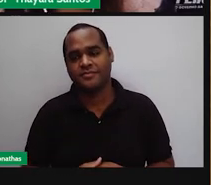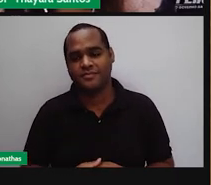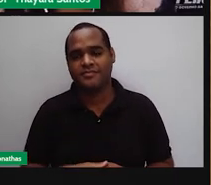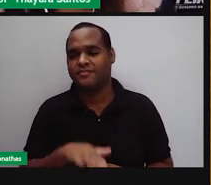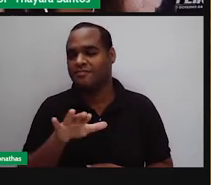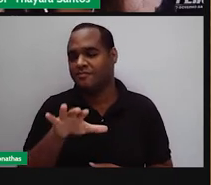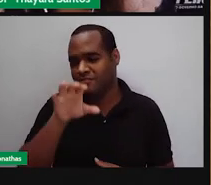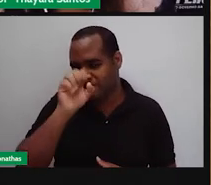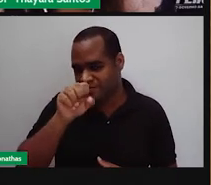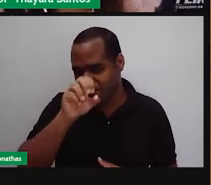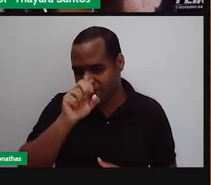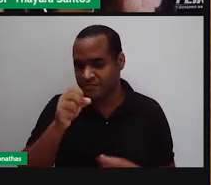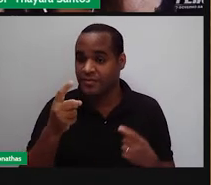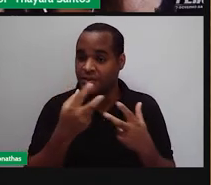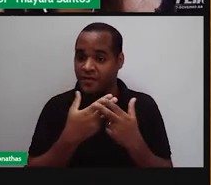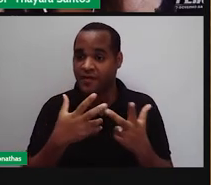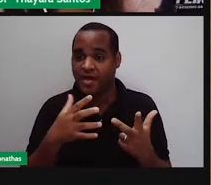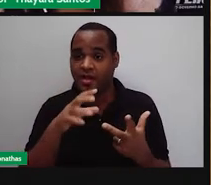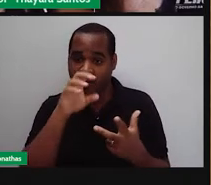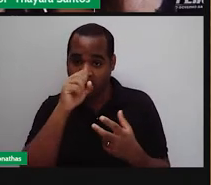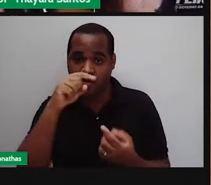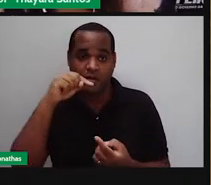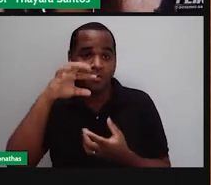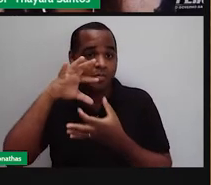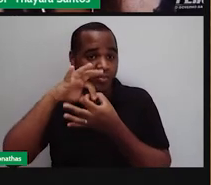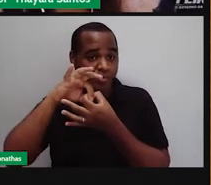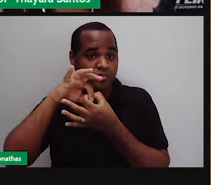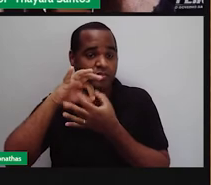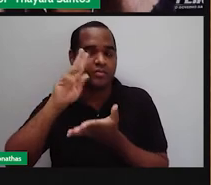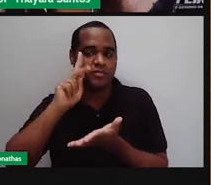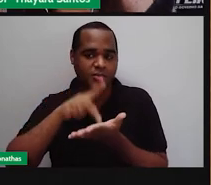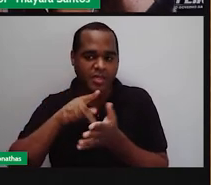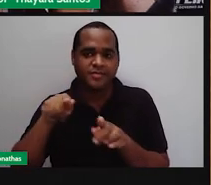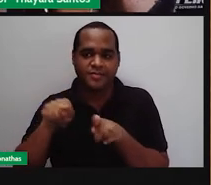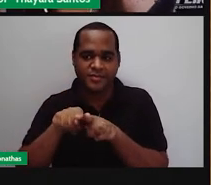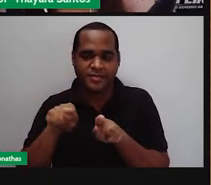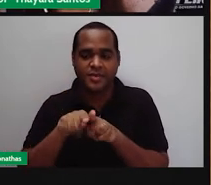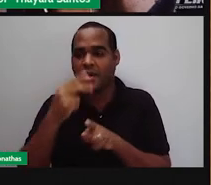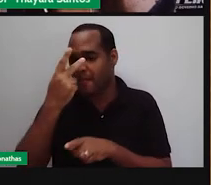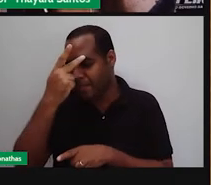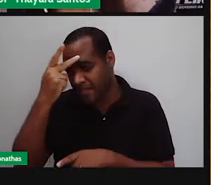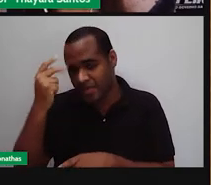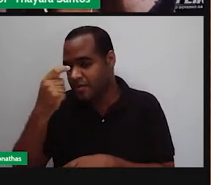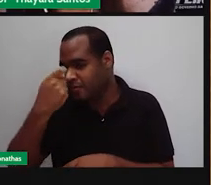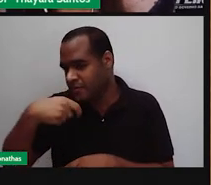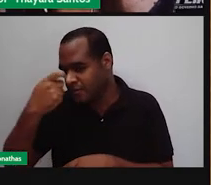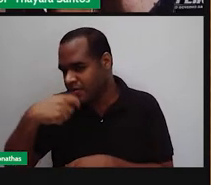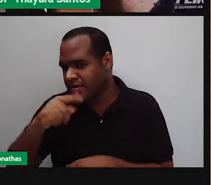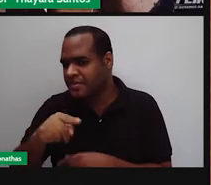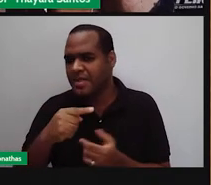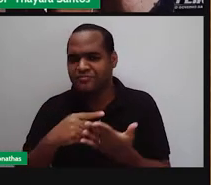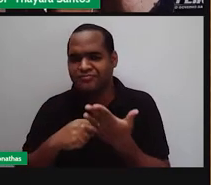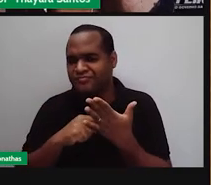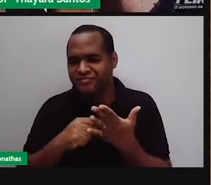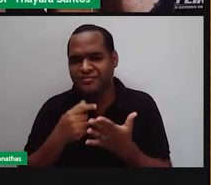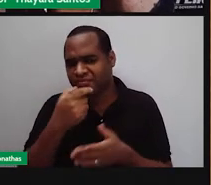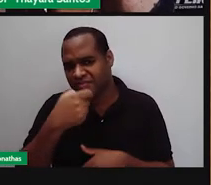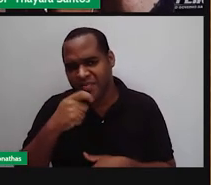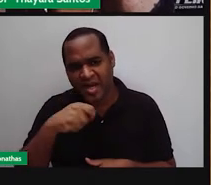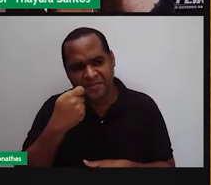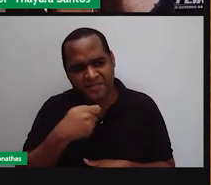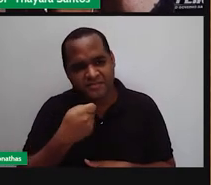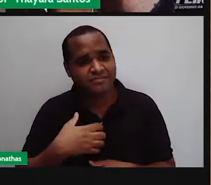Você sabia que o olfato também participa do paladar? Por isso, quando estamos resfriados, parece que os alimentos têm menos sabor.